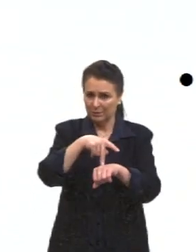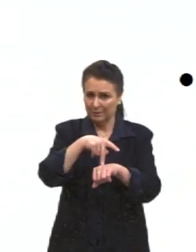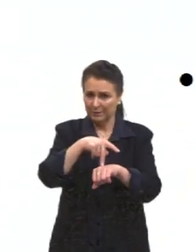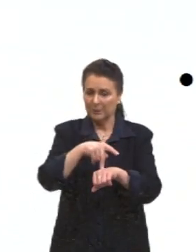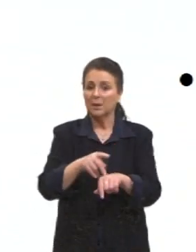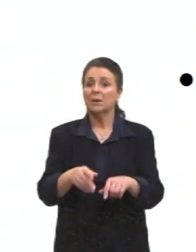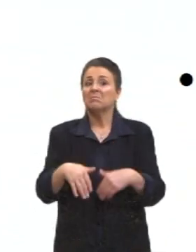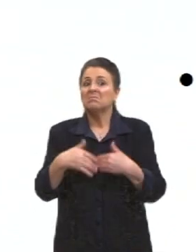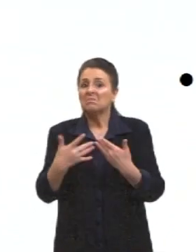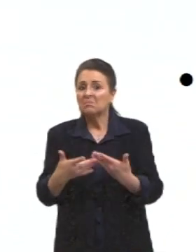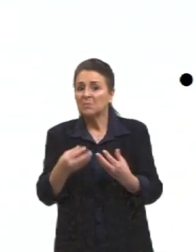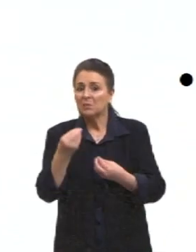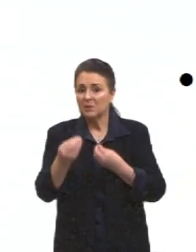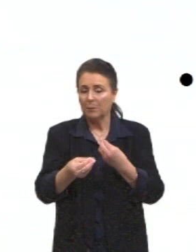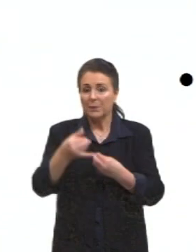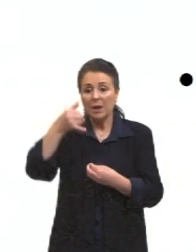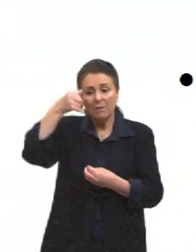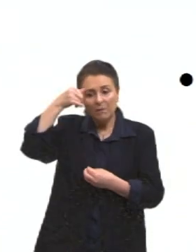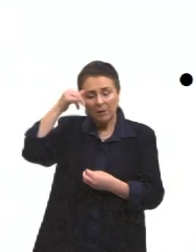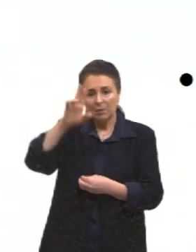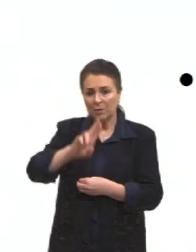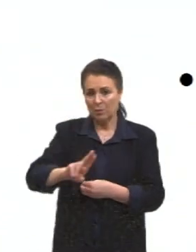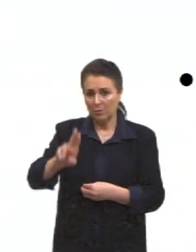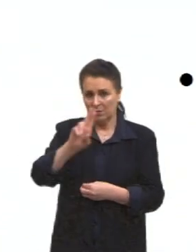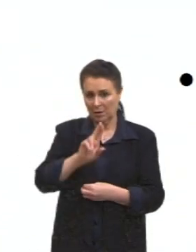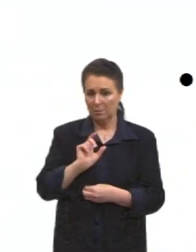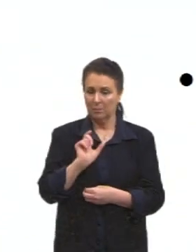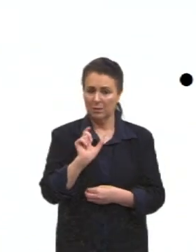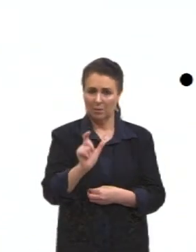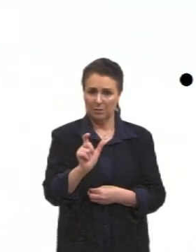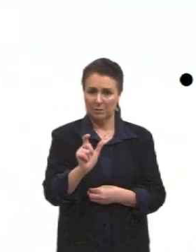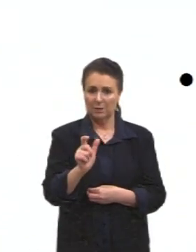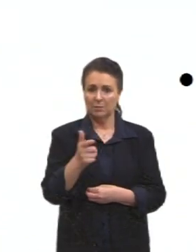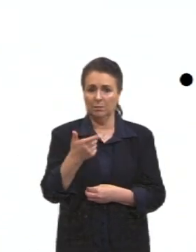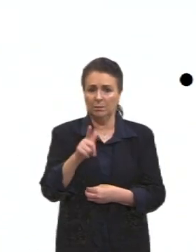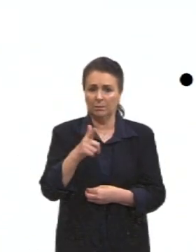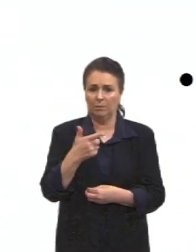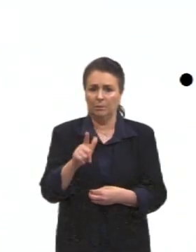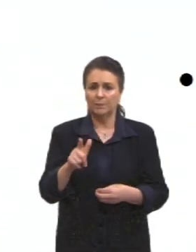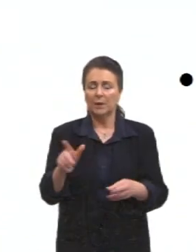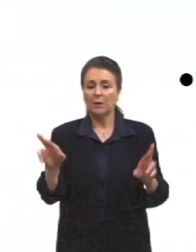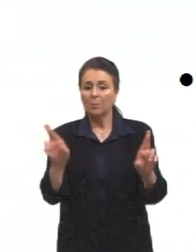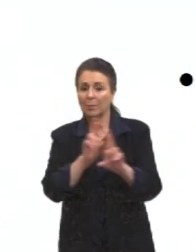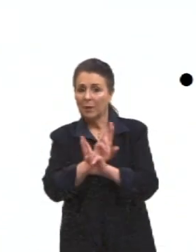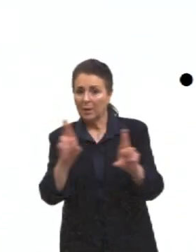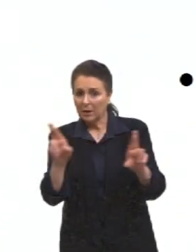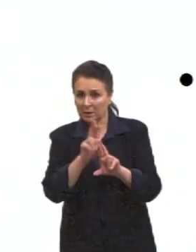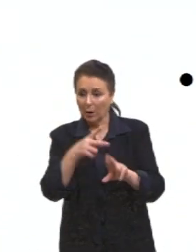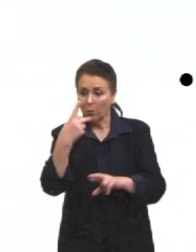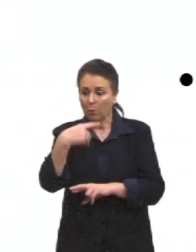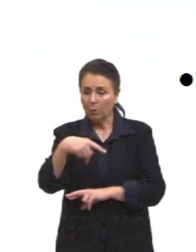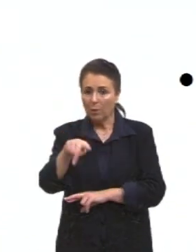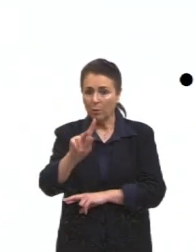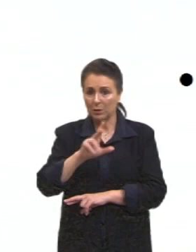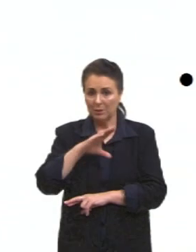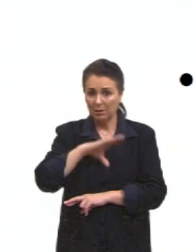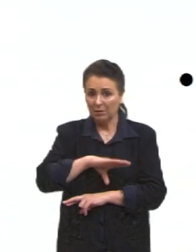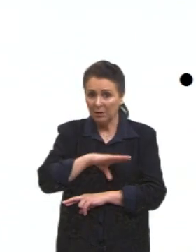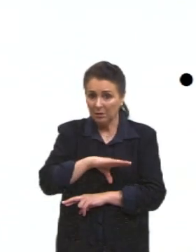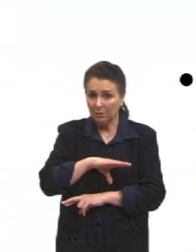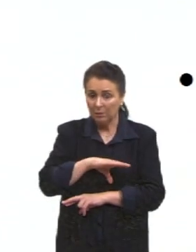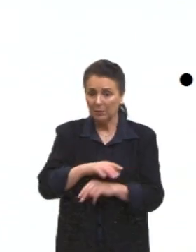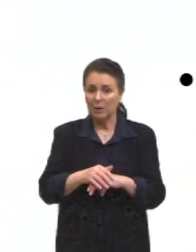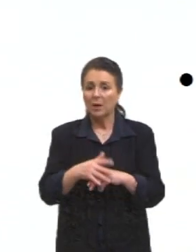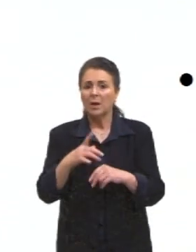vezes, se eu evitar usar um estrangeirismo que não tem correspondente na minha língua, isso prejudica o significado do período